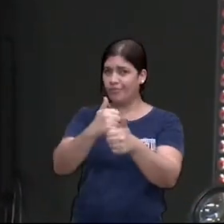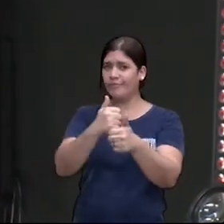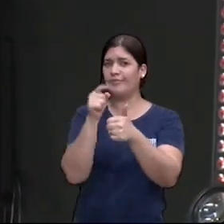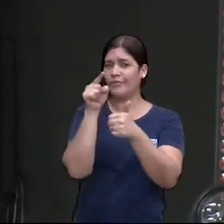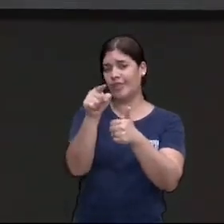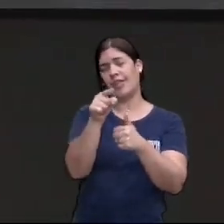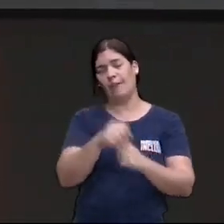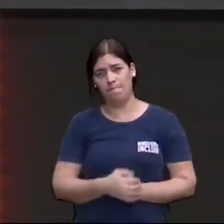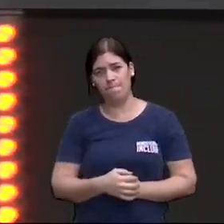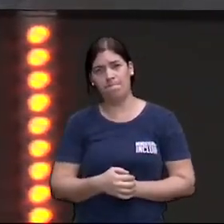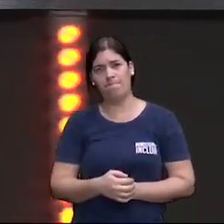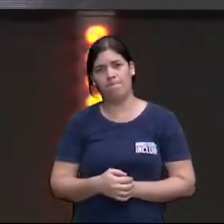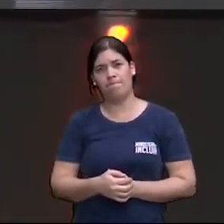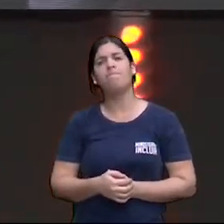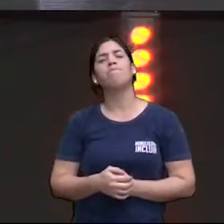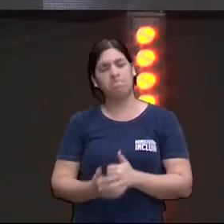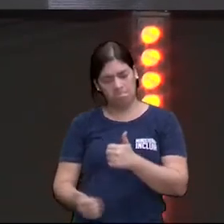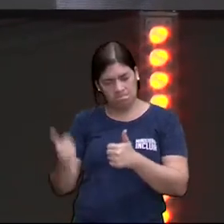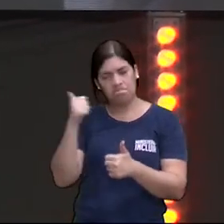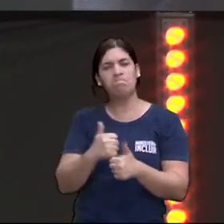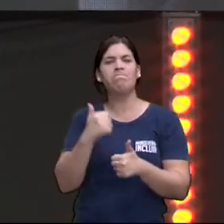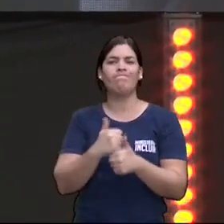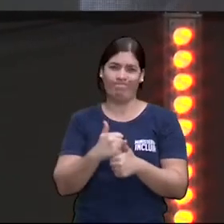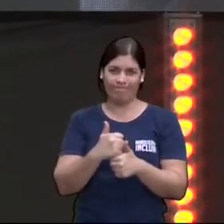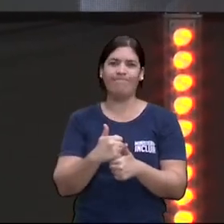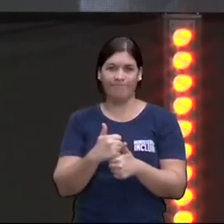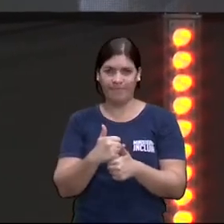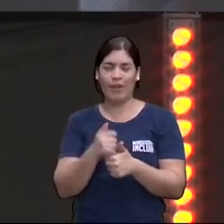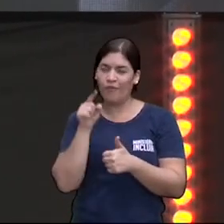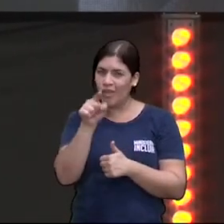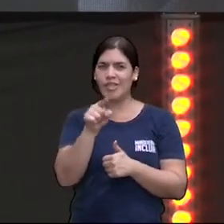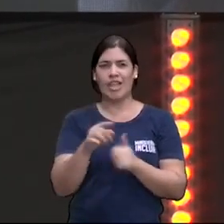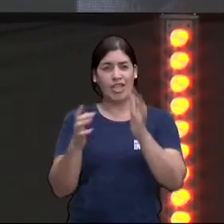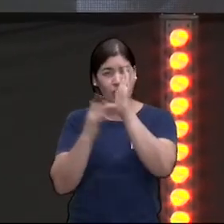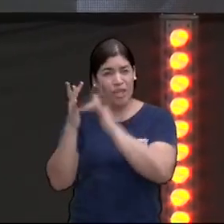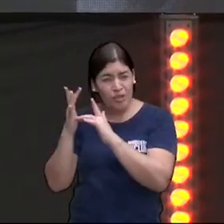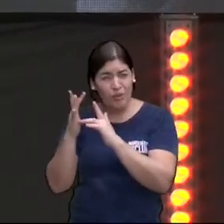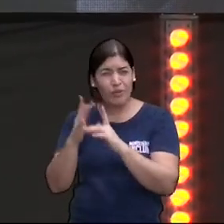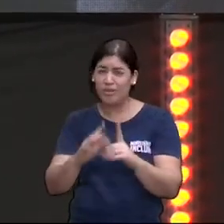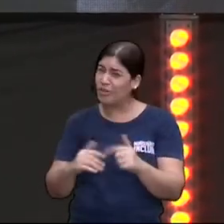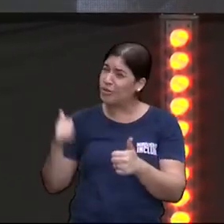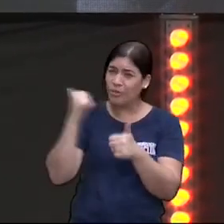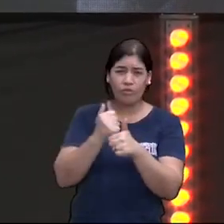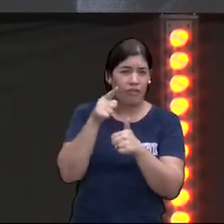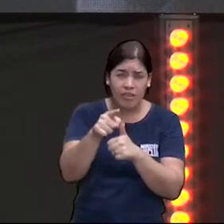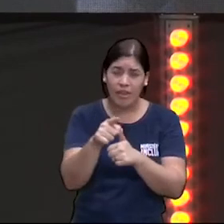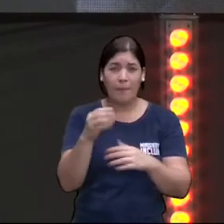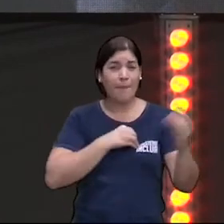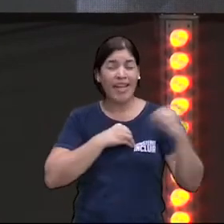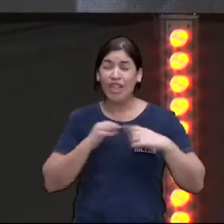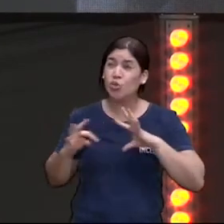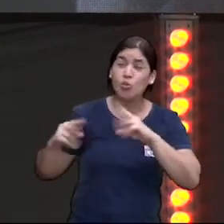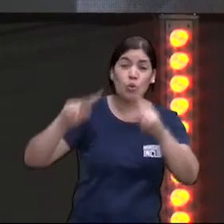foi substituição ele te substituiu ele carregou o peso de todos os pecados da